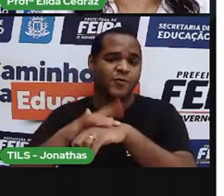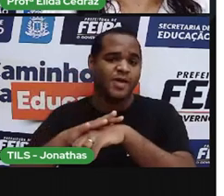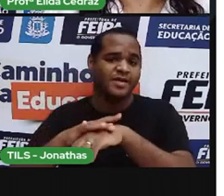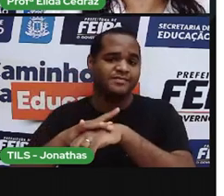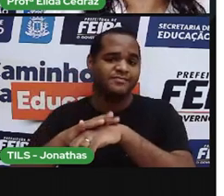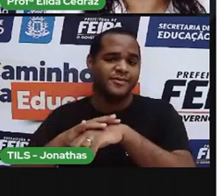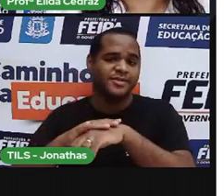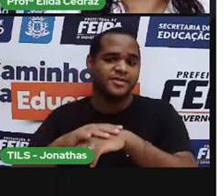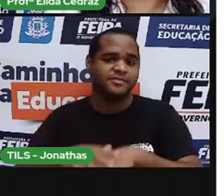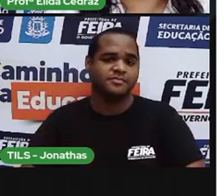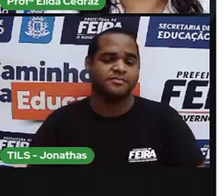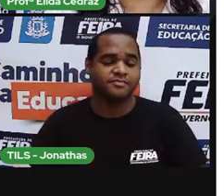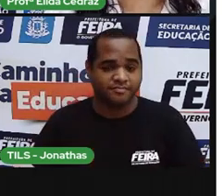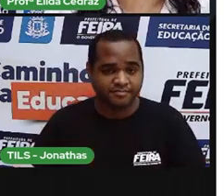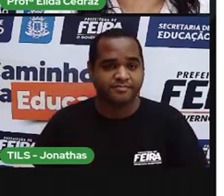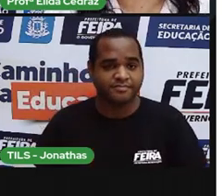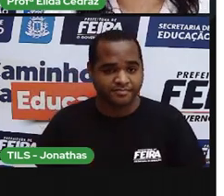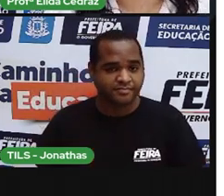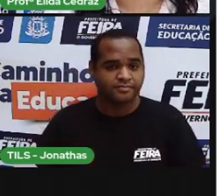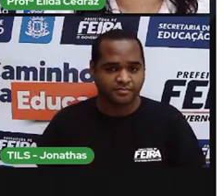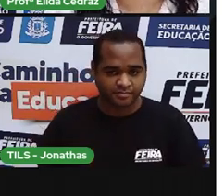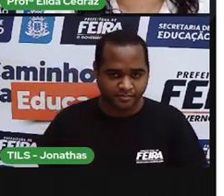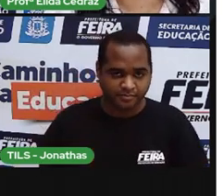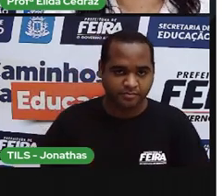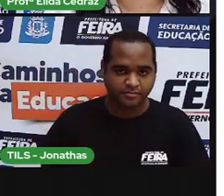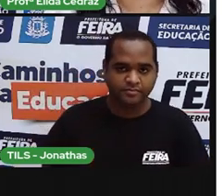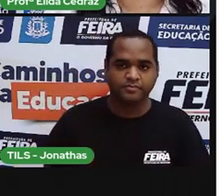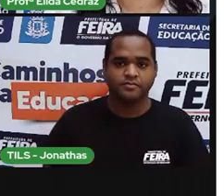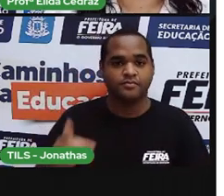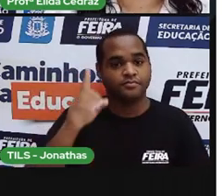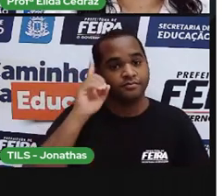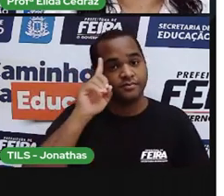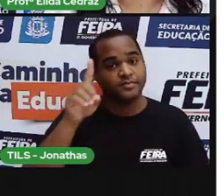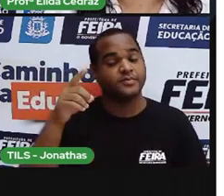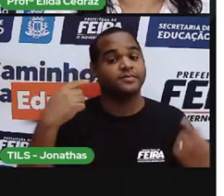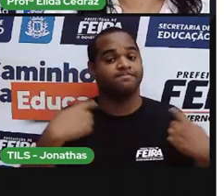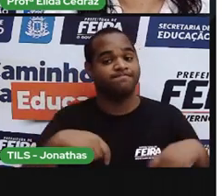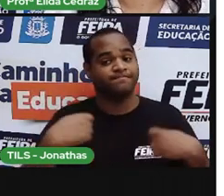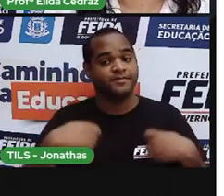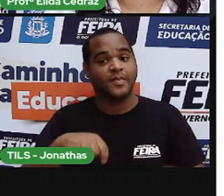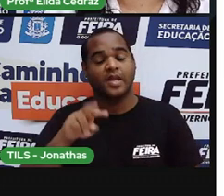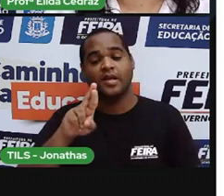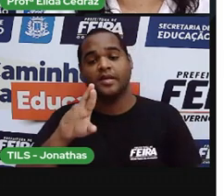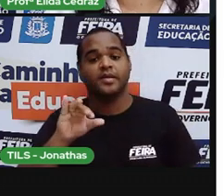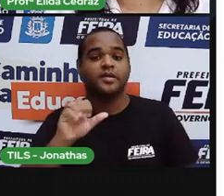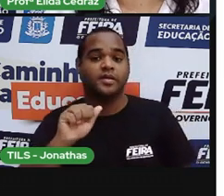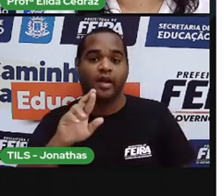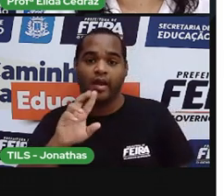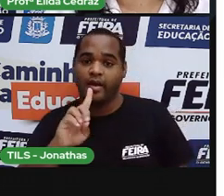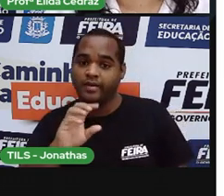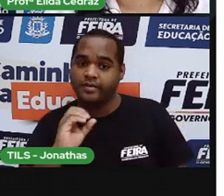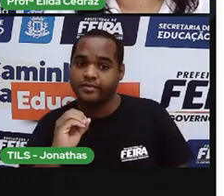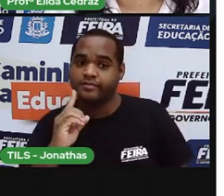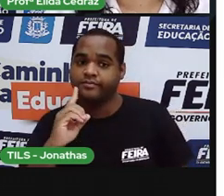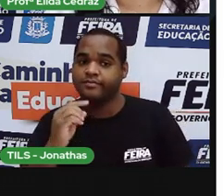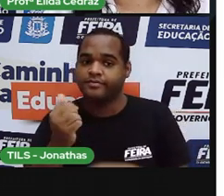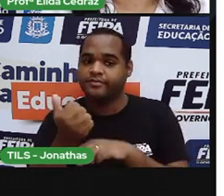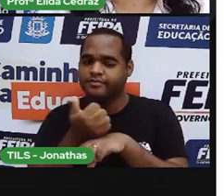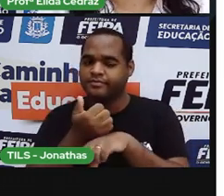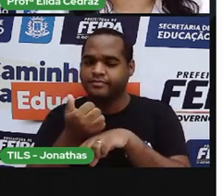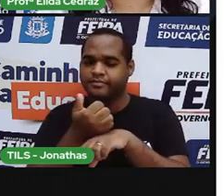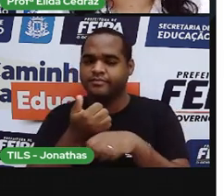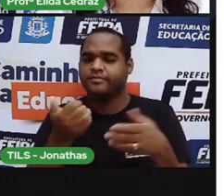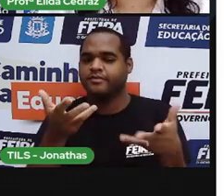E naquele dia, Dona Marisa e Ricardo conheceram muitos profissionais.